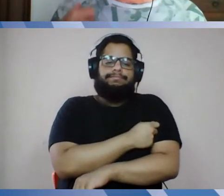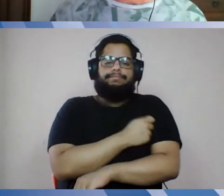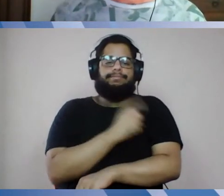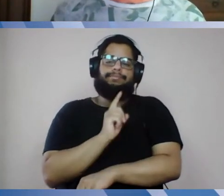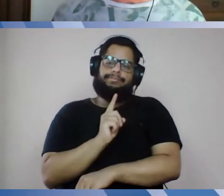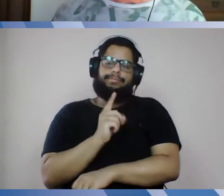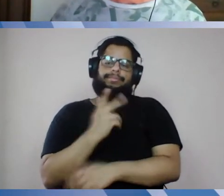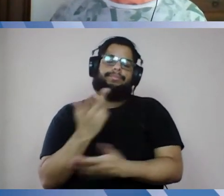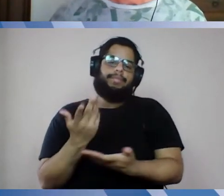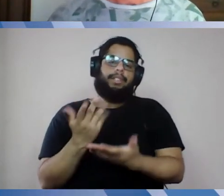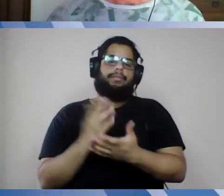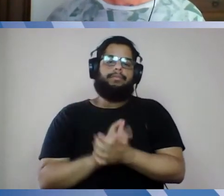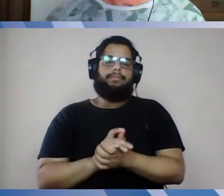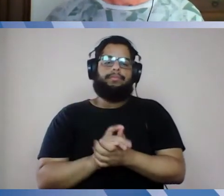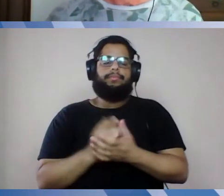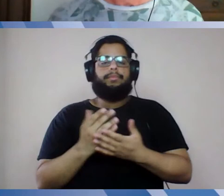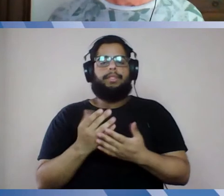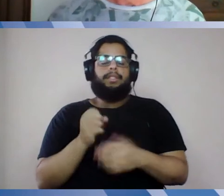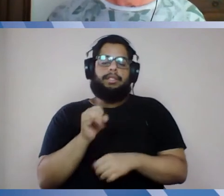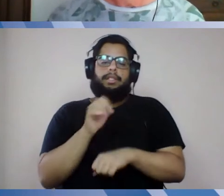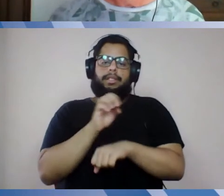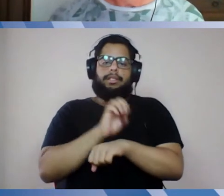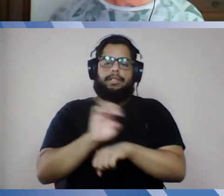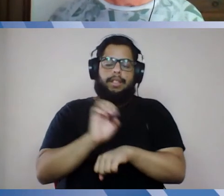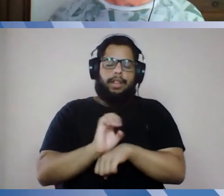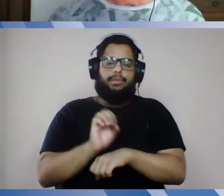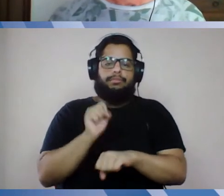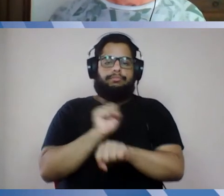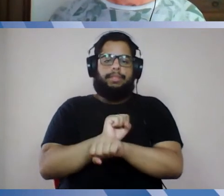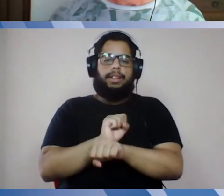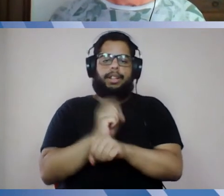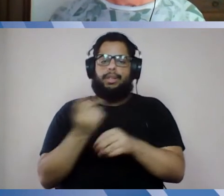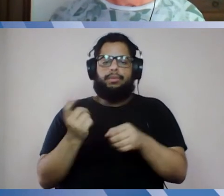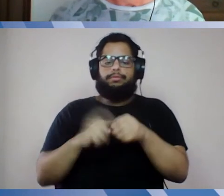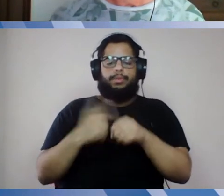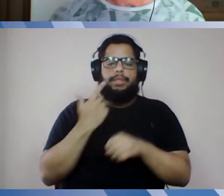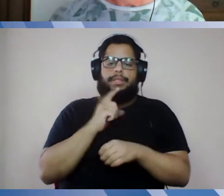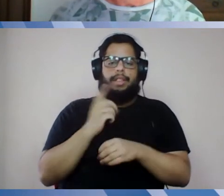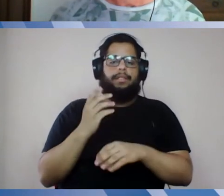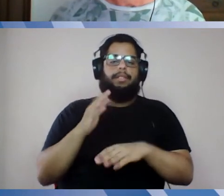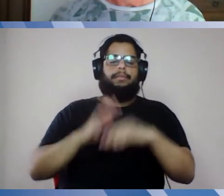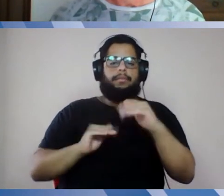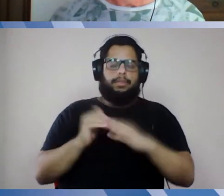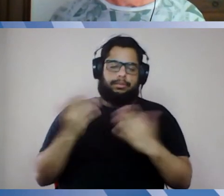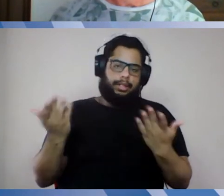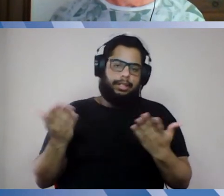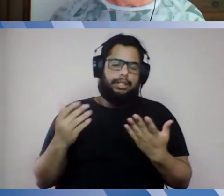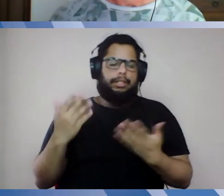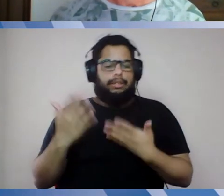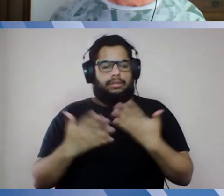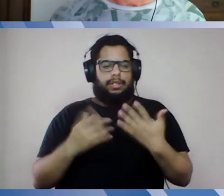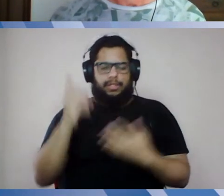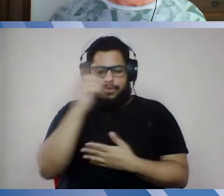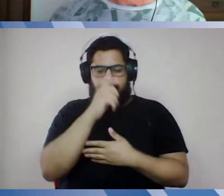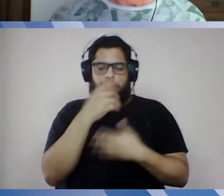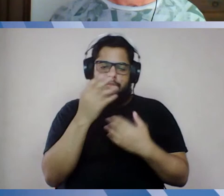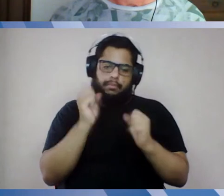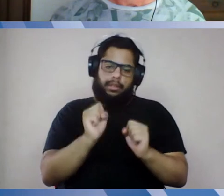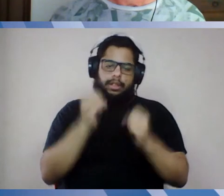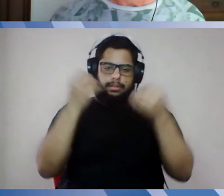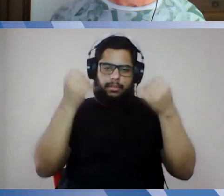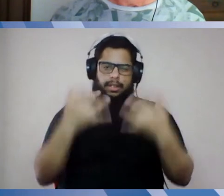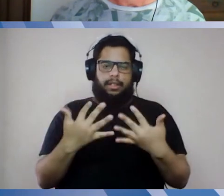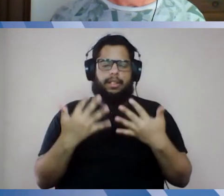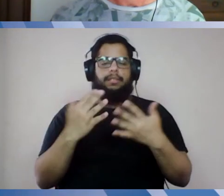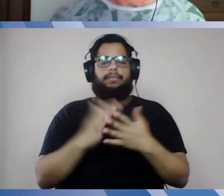vacinados e, portanto, não poderiam voltar à prática e que esse seria, de certa forma, um círculo vicioso. Então, se você puder comentar um pouco